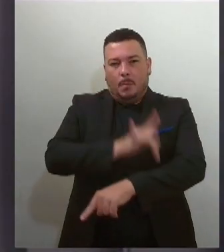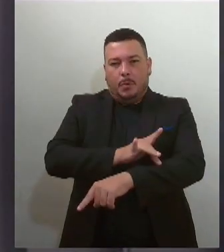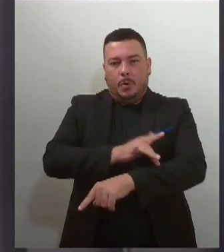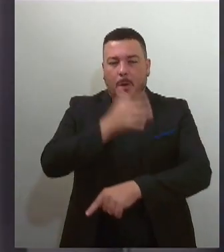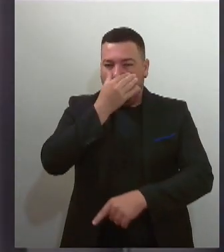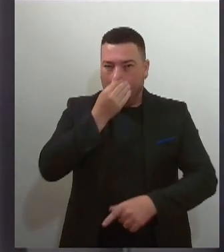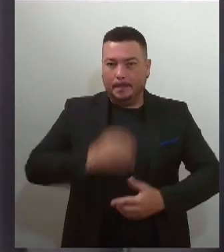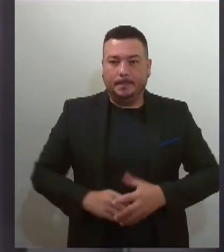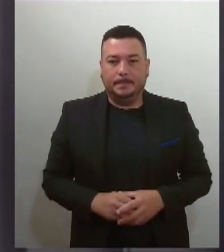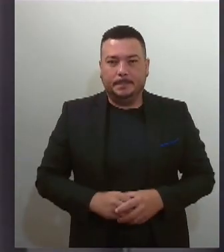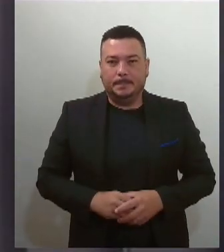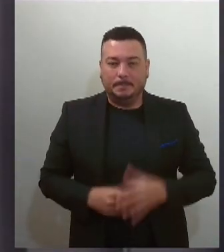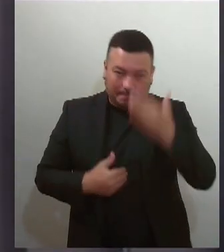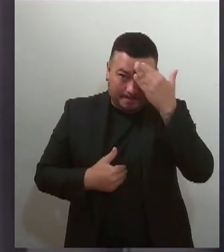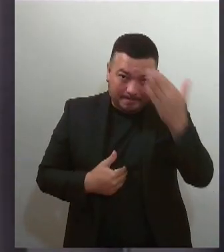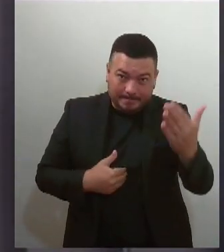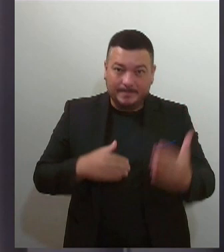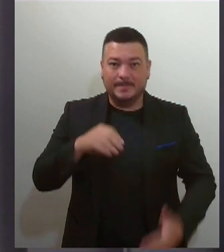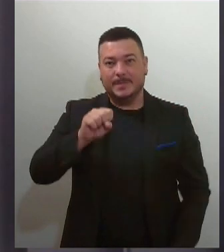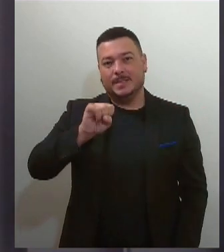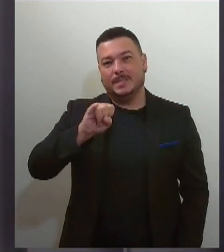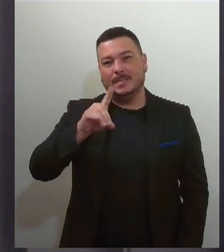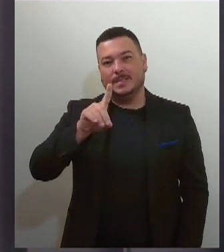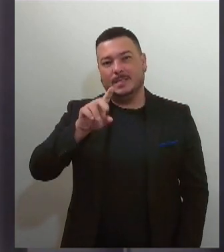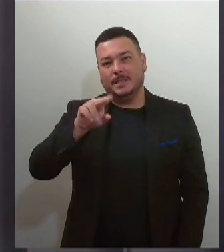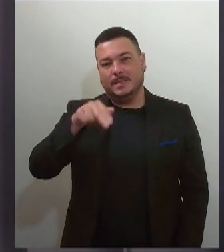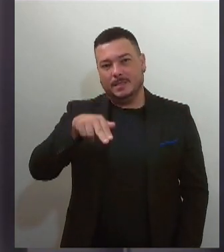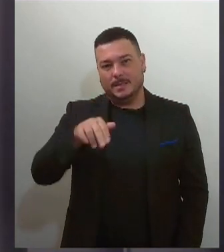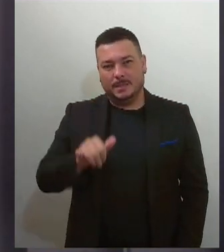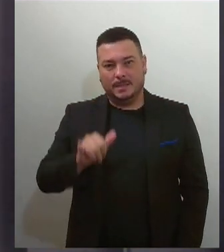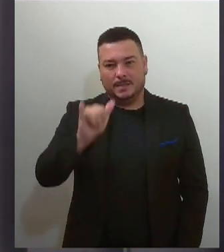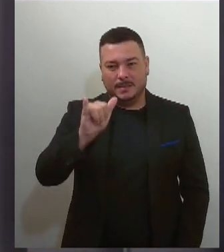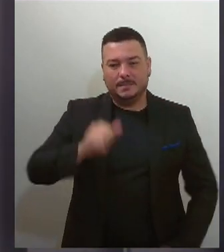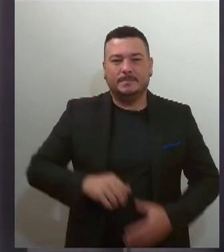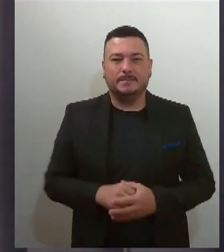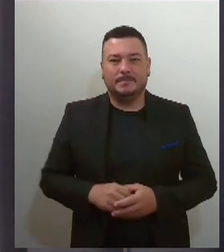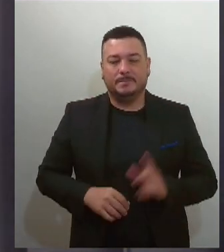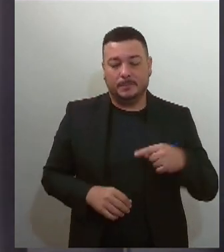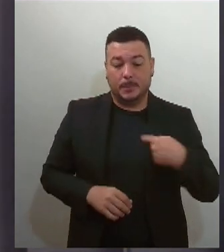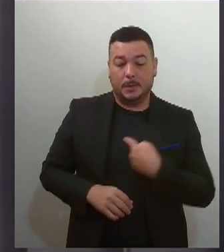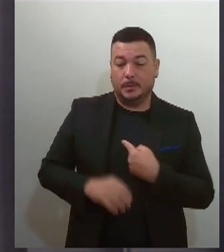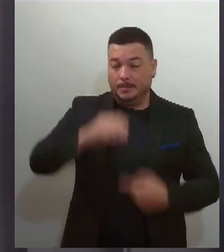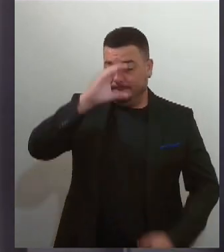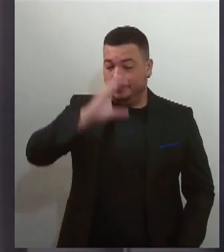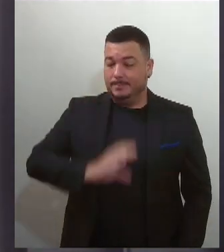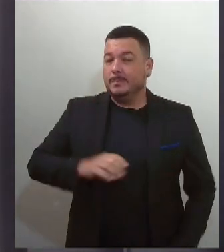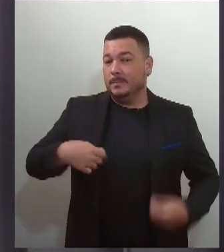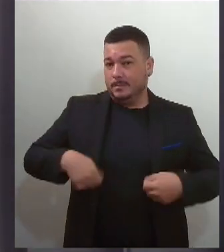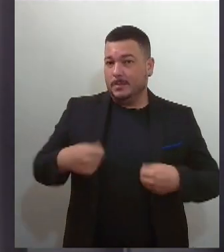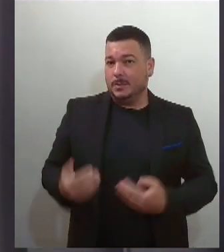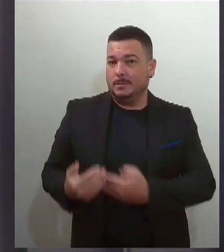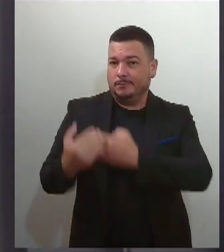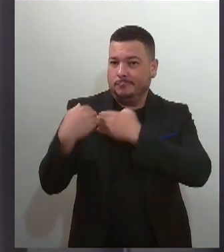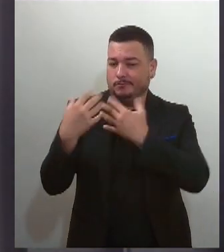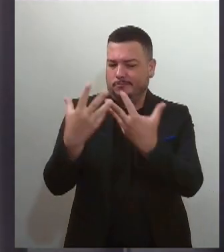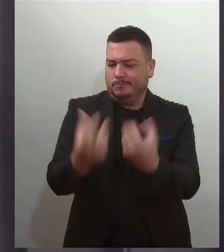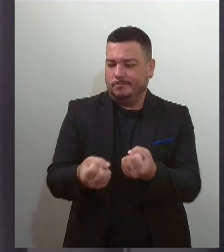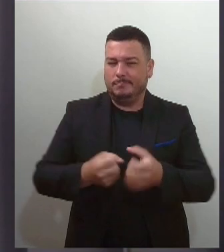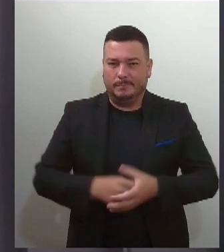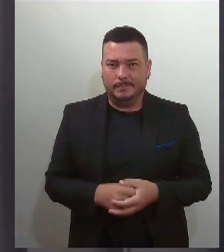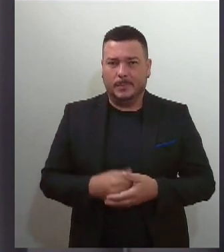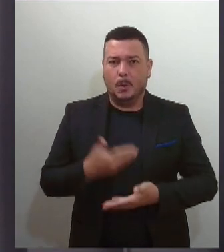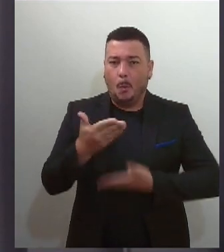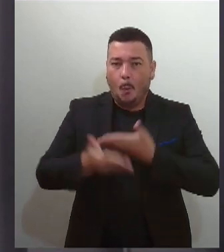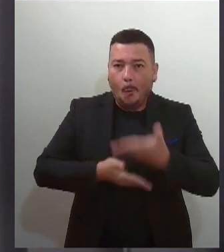Obrigada, Sidney, pelas informações. E nós, cidadãos, temos que fazer o papel da gente, né? Vamos tomar conta das nossas casas também.